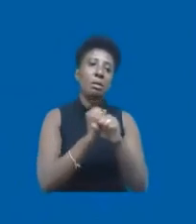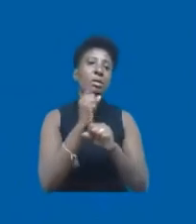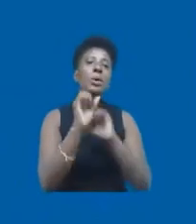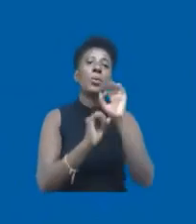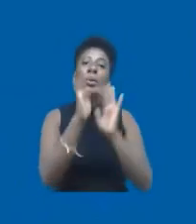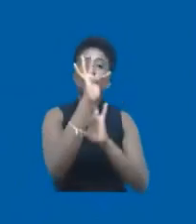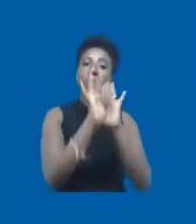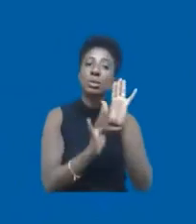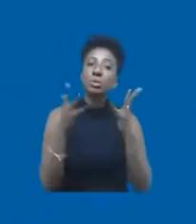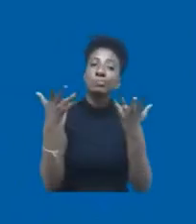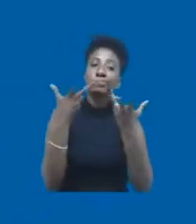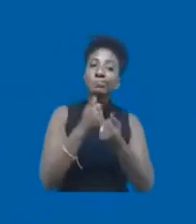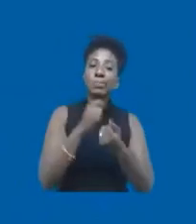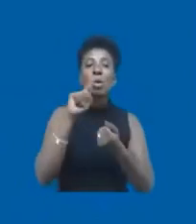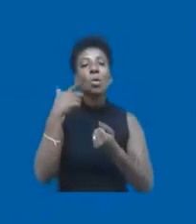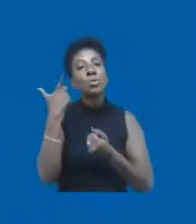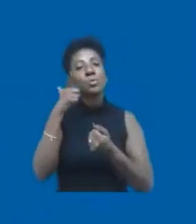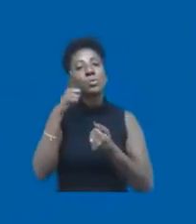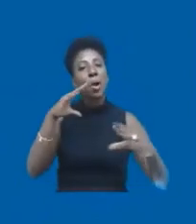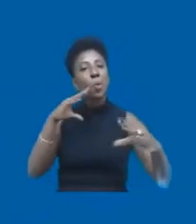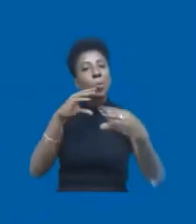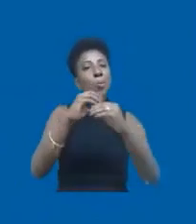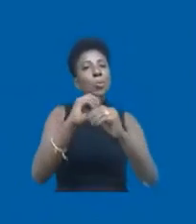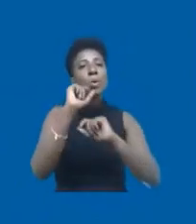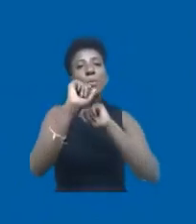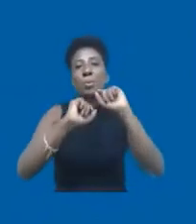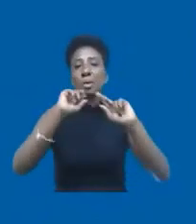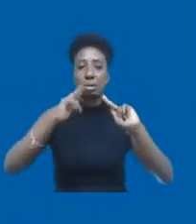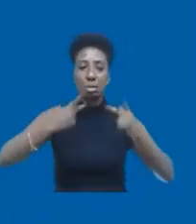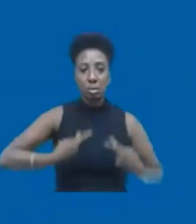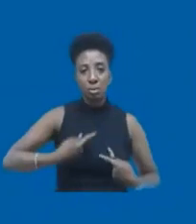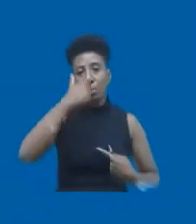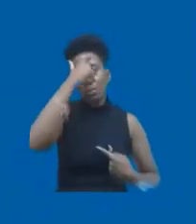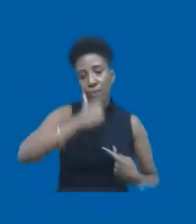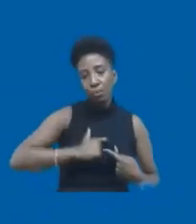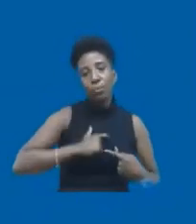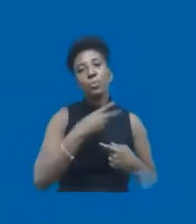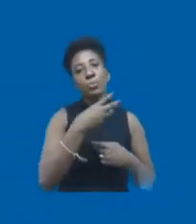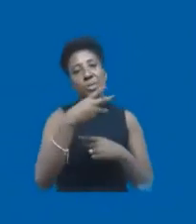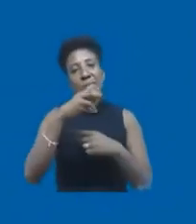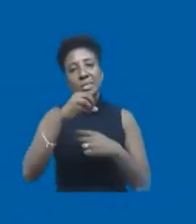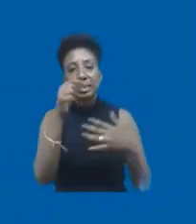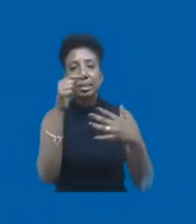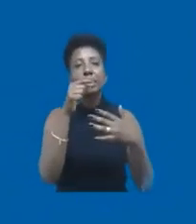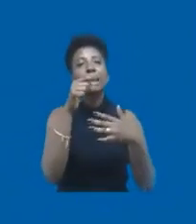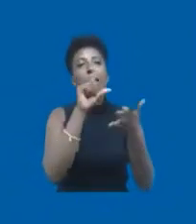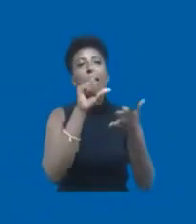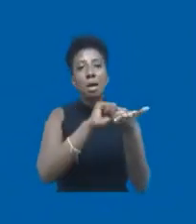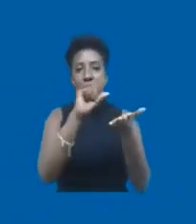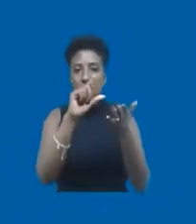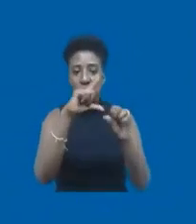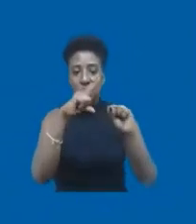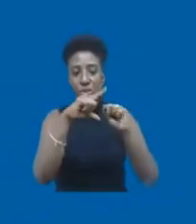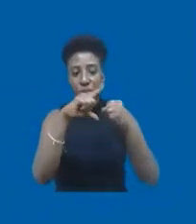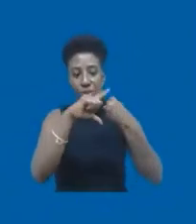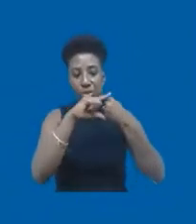extraordinária. Ele consegue sintetizar o que nós somos como seres humanos nesses 30 artigos que seguem atuais,